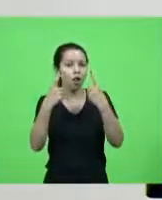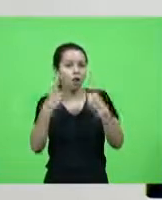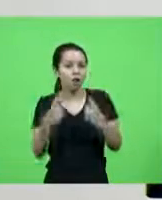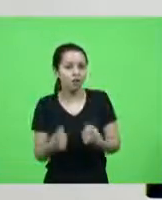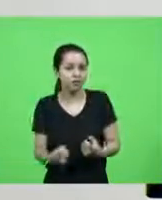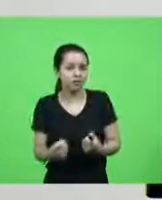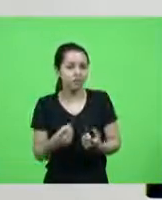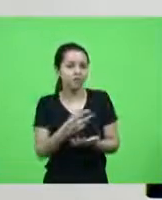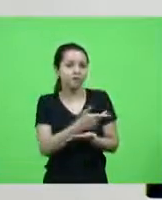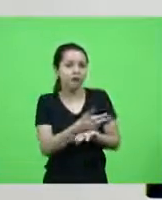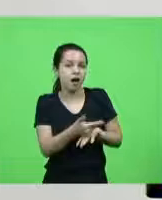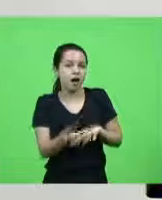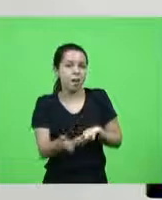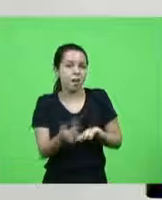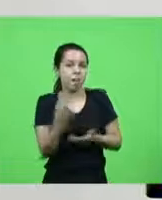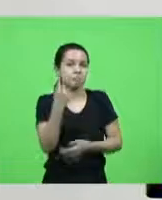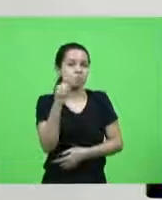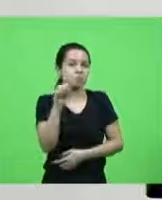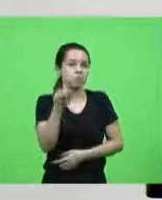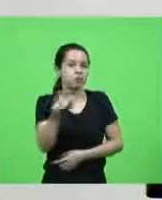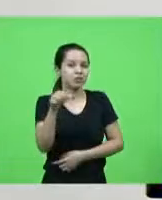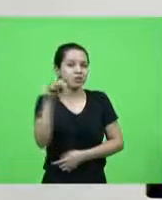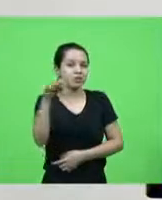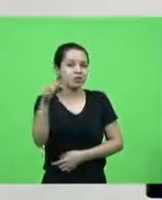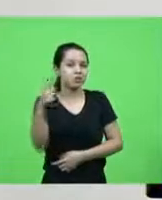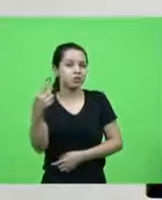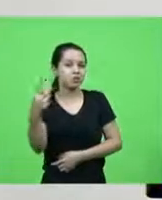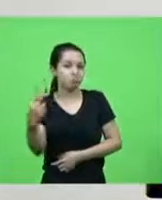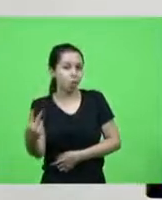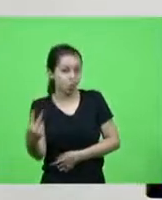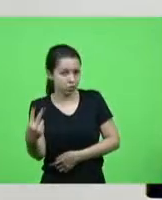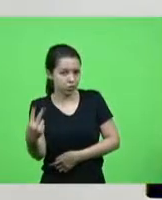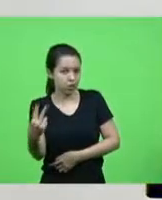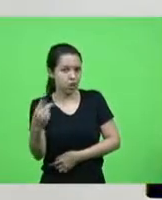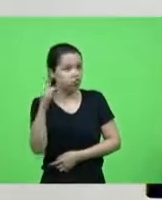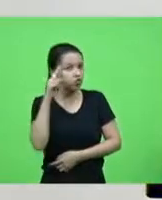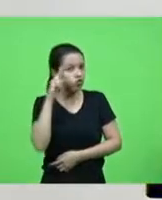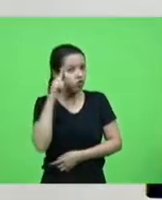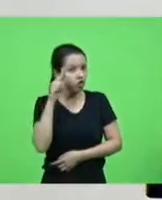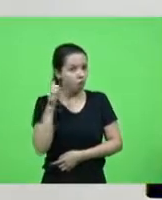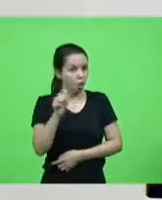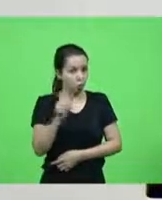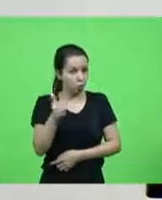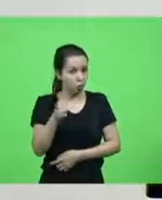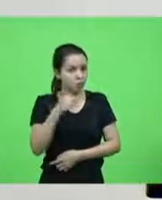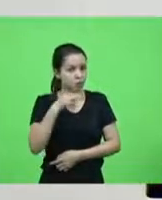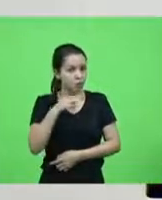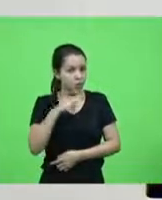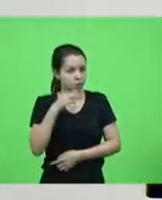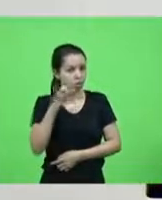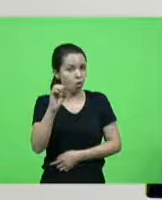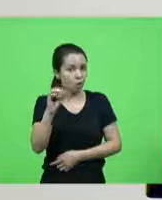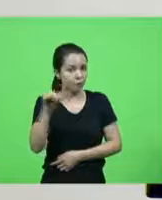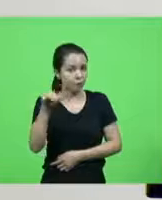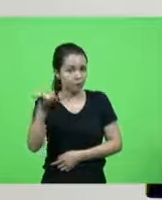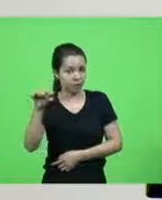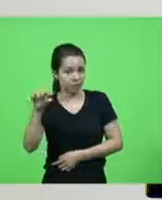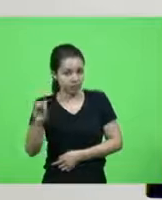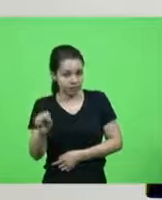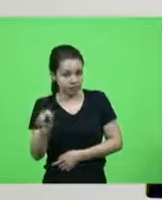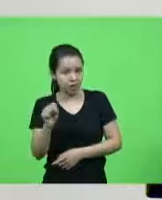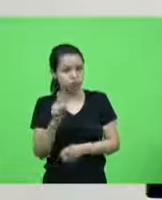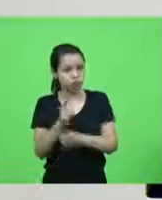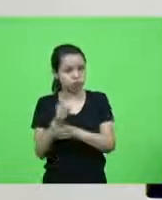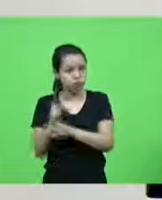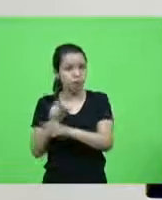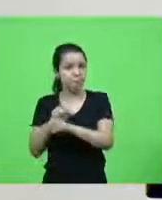foram 1712 casos só para você entender dia 11 de março a organização mundial da saúde reconheceu o covid como uma